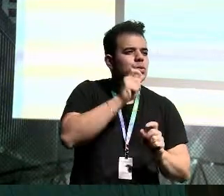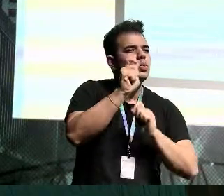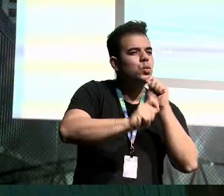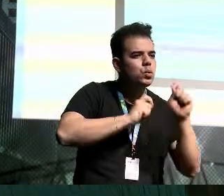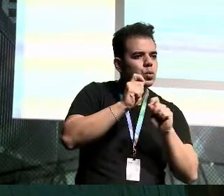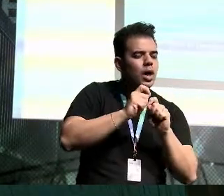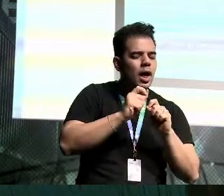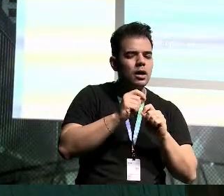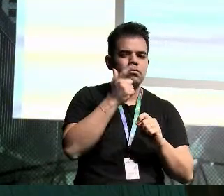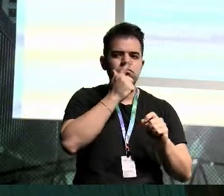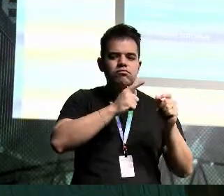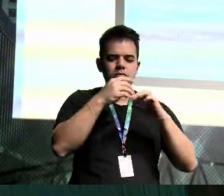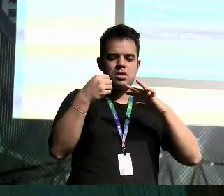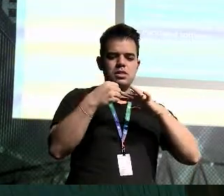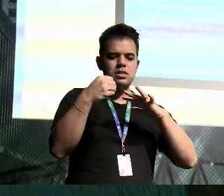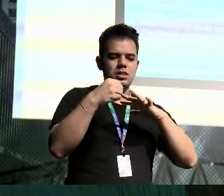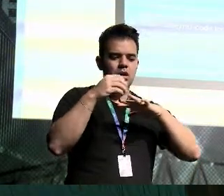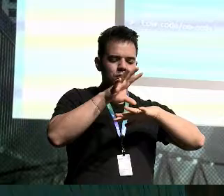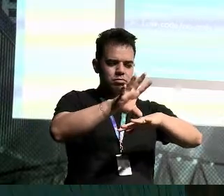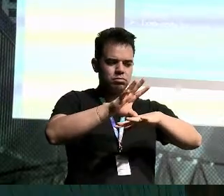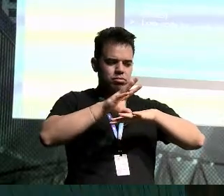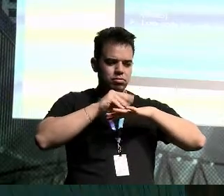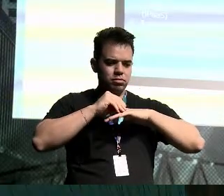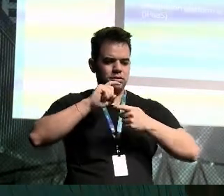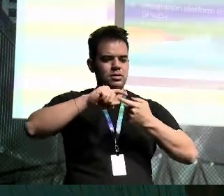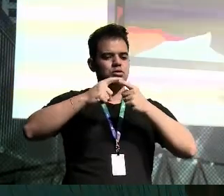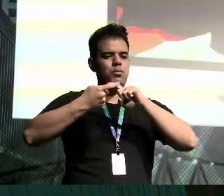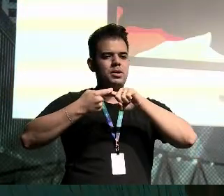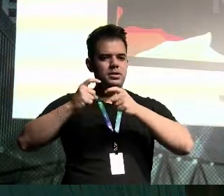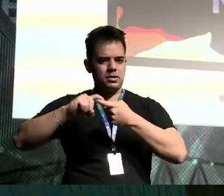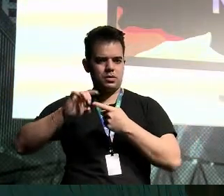embasamento para você que vai te dar a hiperautomação.